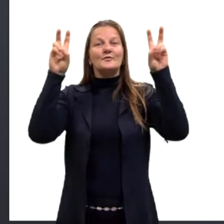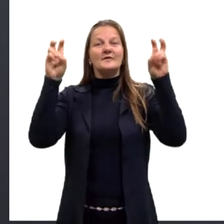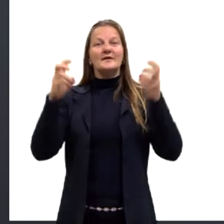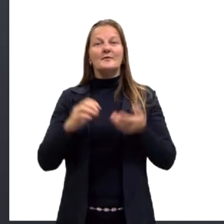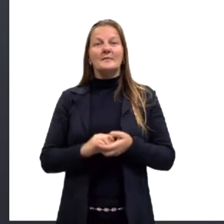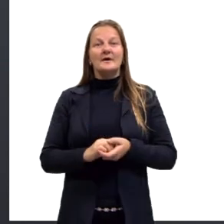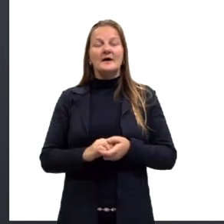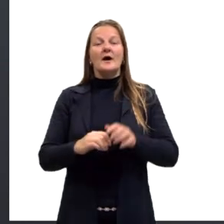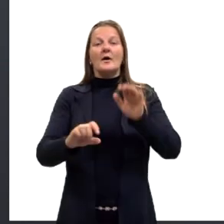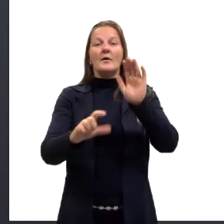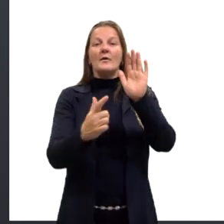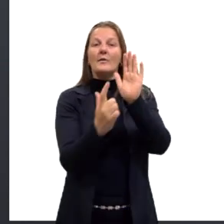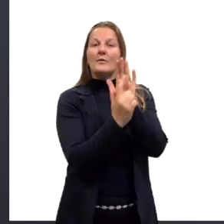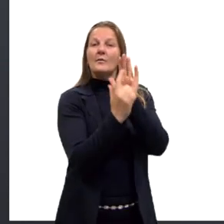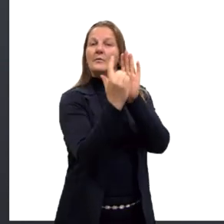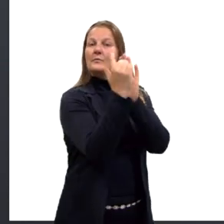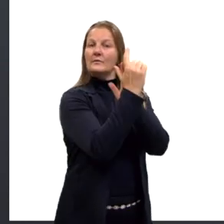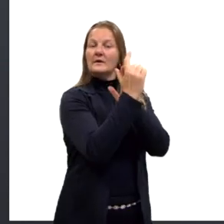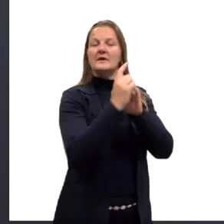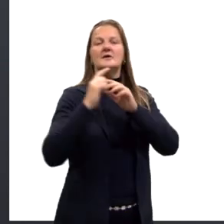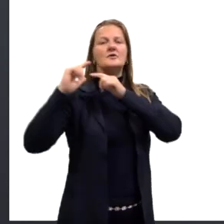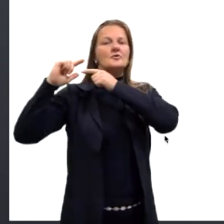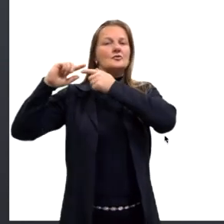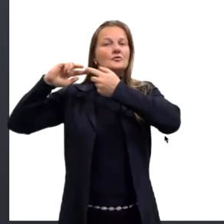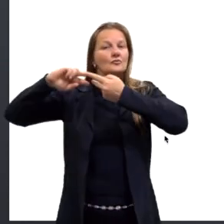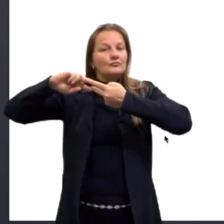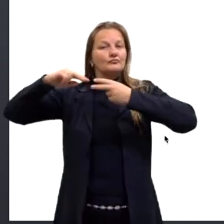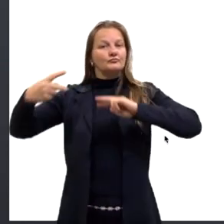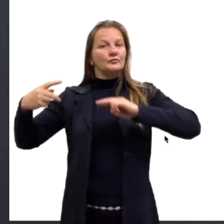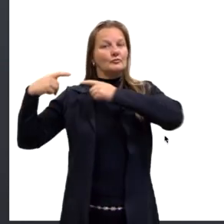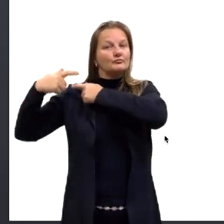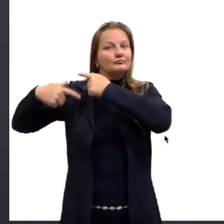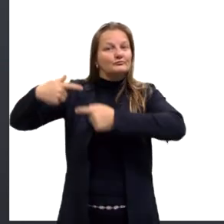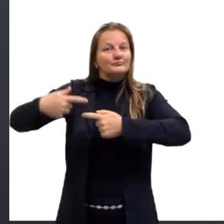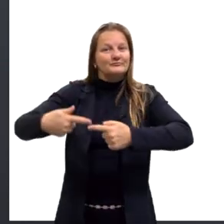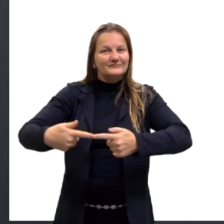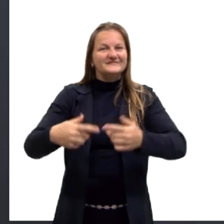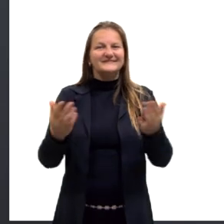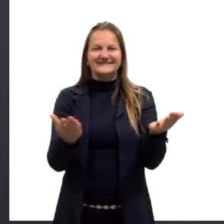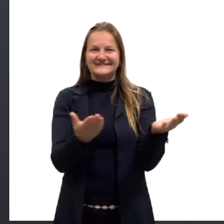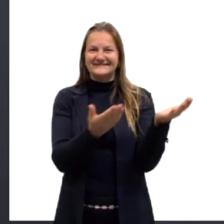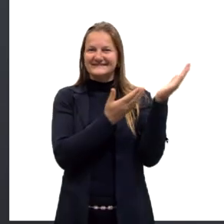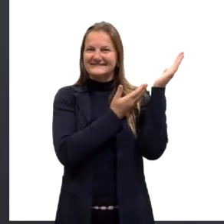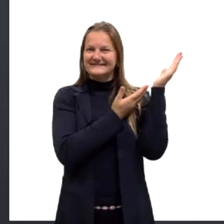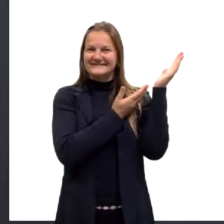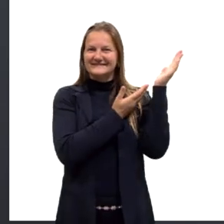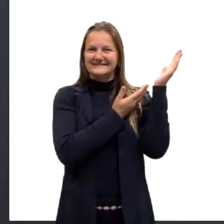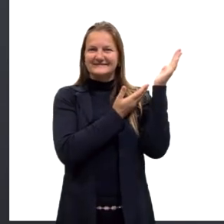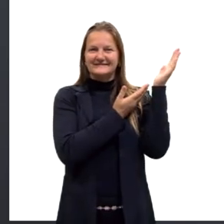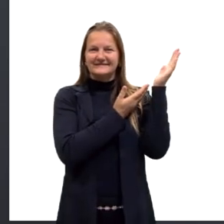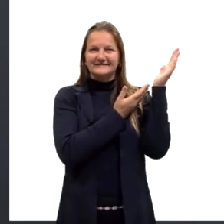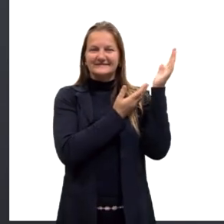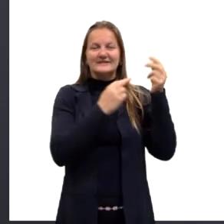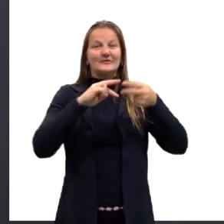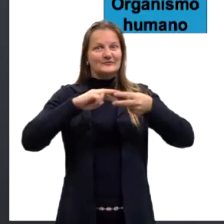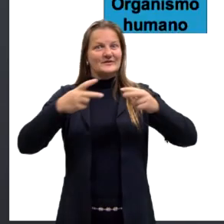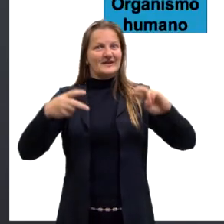as leis da hereditariedade. Bem-vindos e bem-vindas à genética.